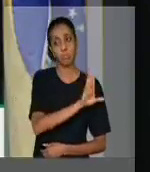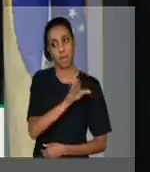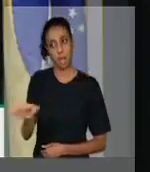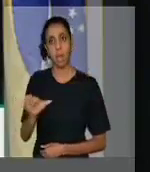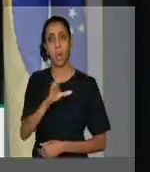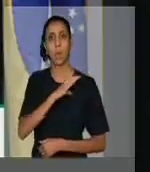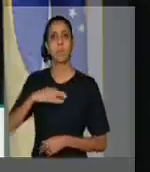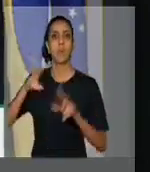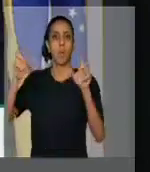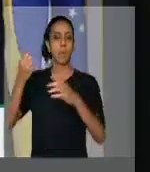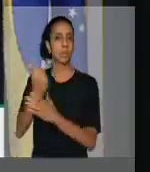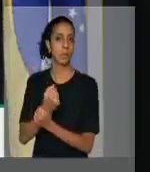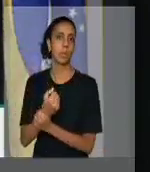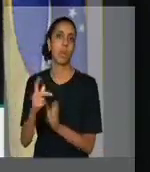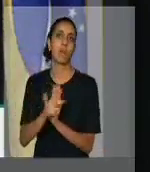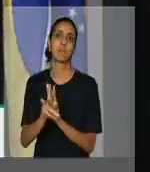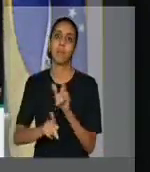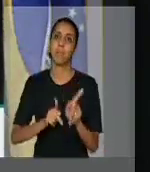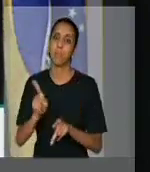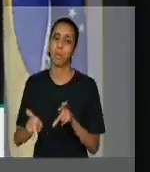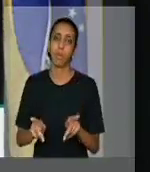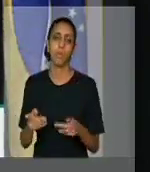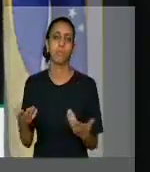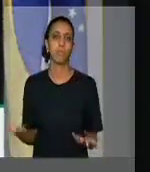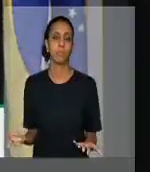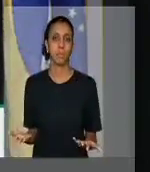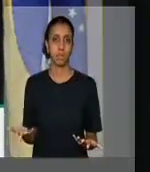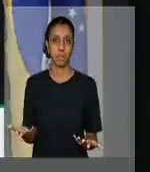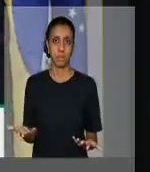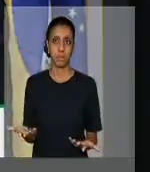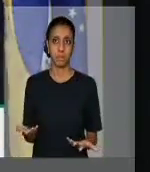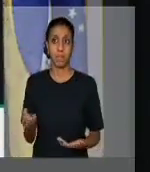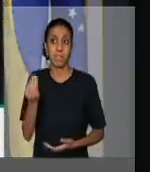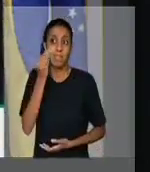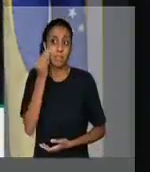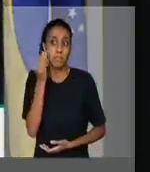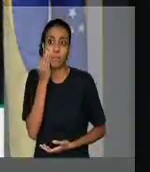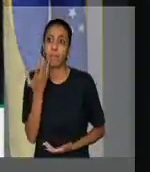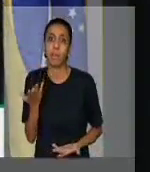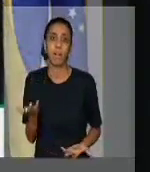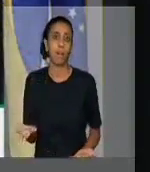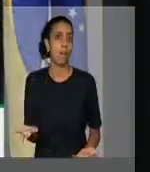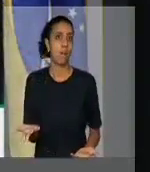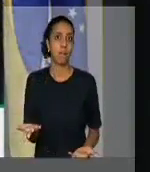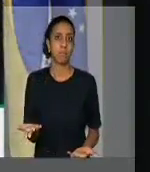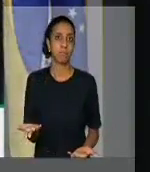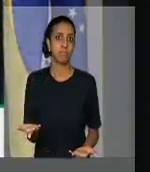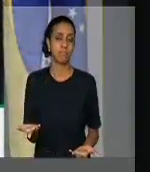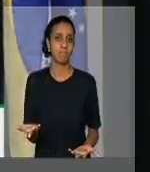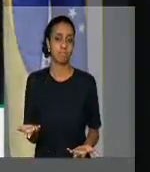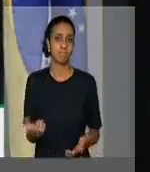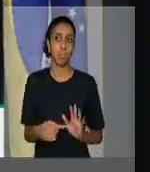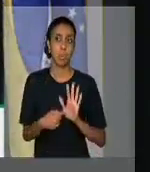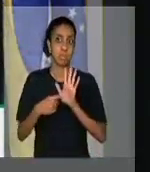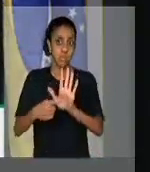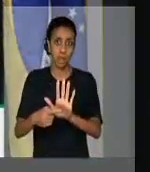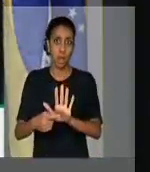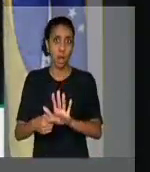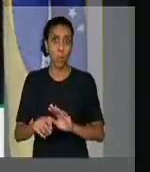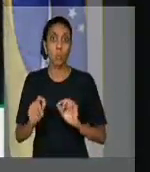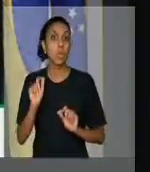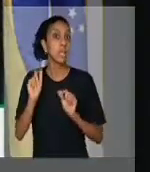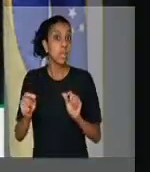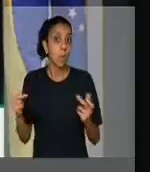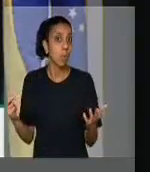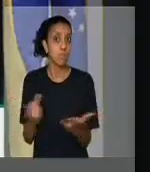Segurança Pública para que a gente possa ter pelo menos um retrato do que foi realmente